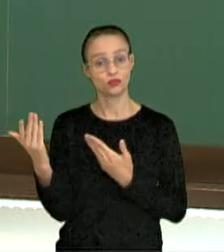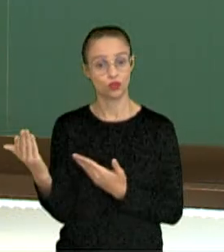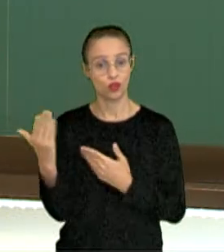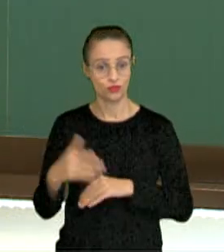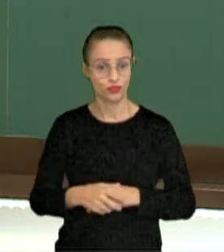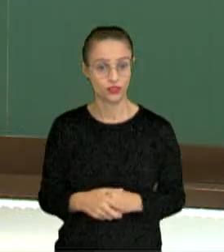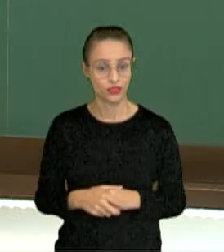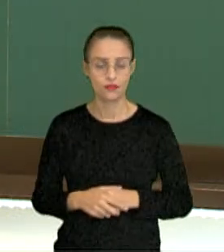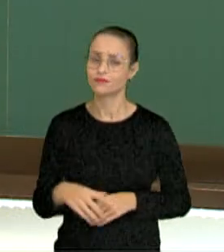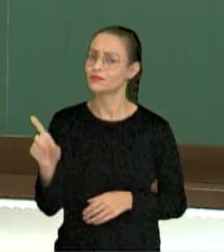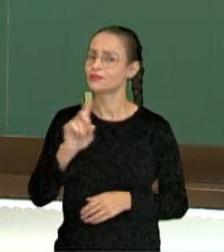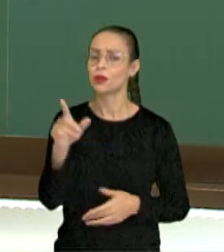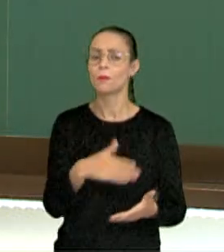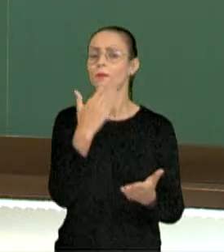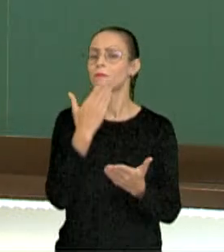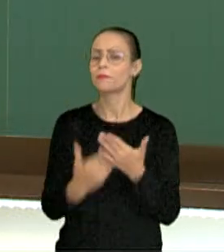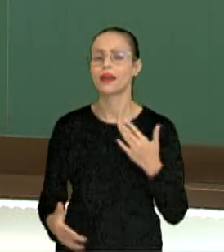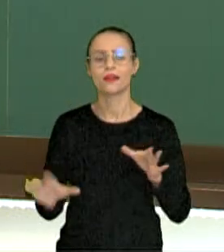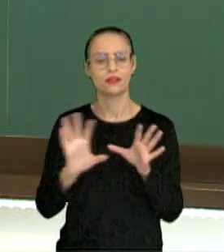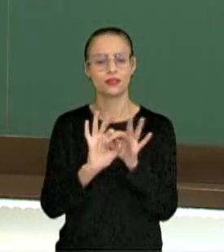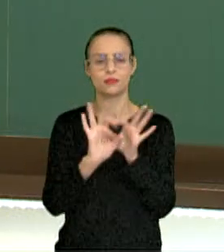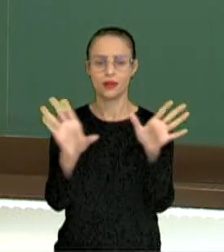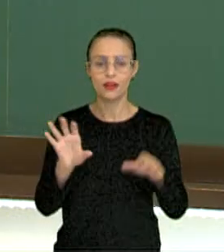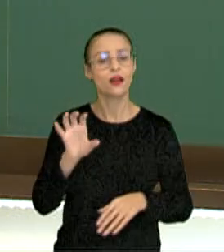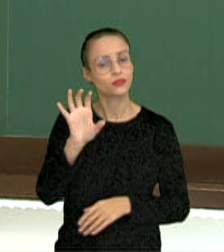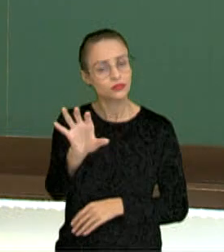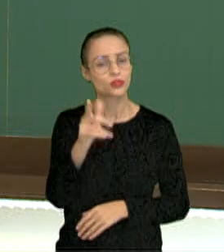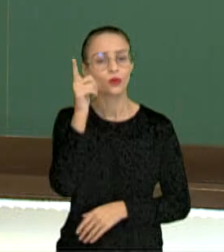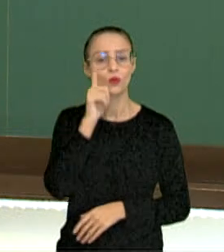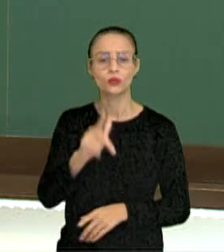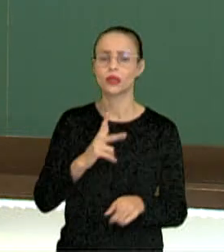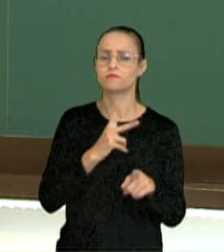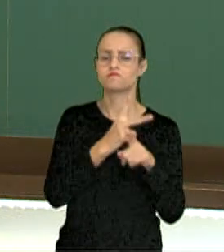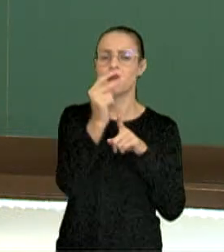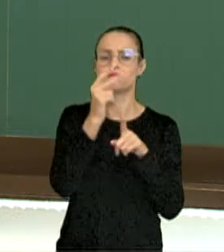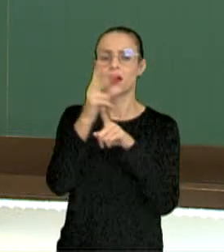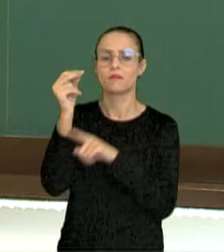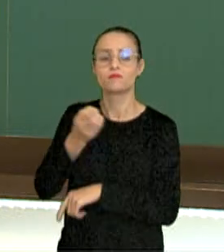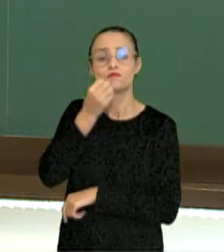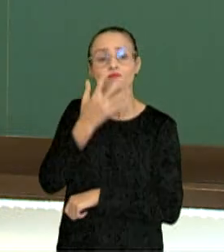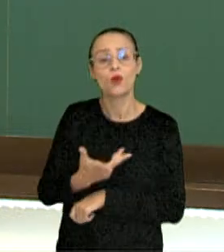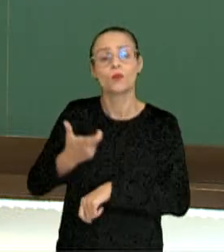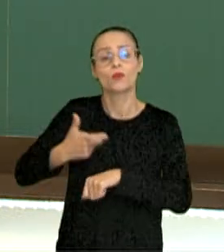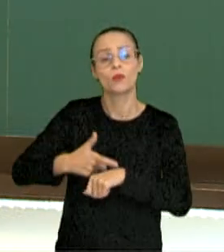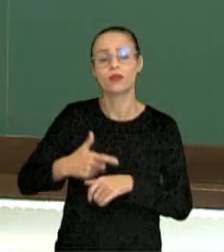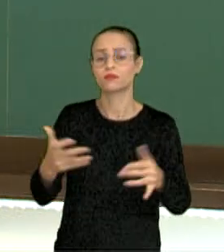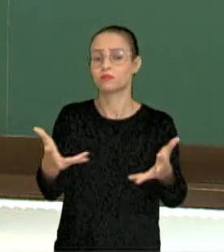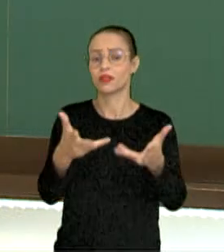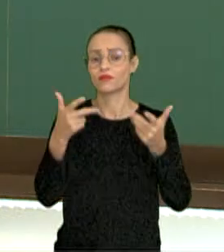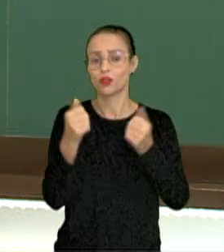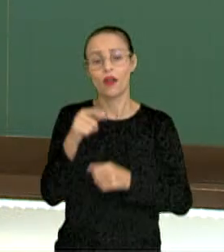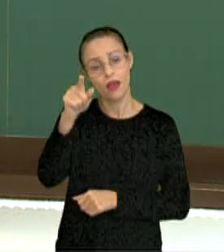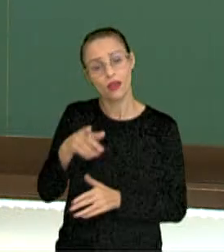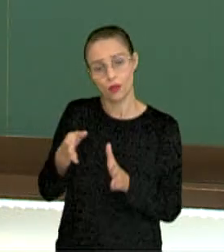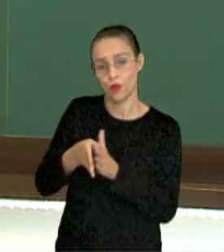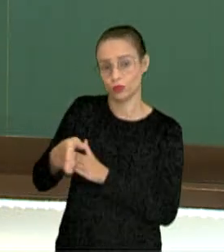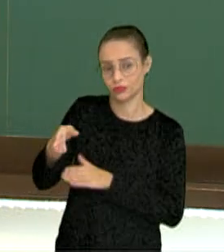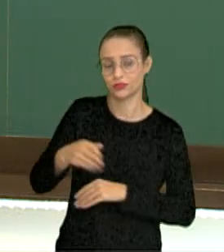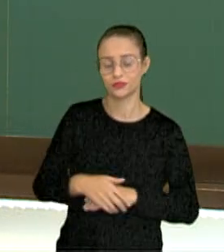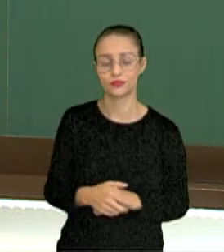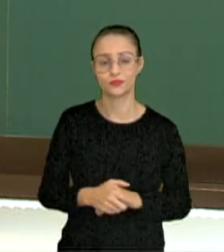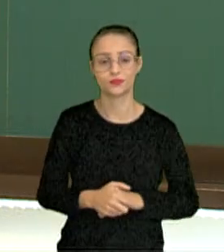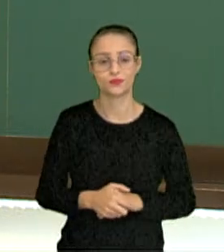Para ele não perder a liberdade, que assim ele alcançará bons momentos, momentos maravilhosos. Esse é o conselho dela.